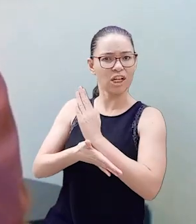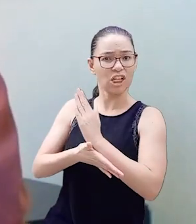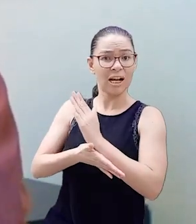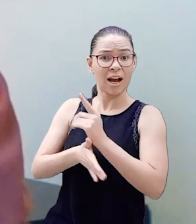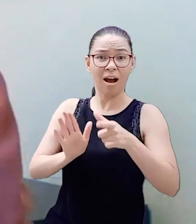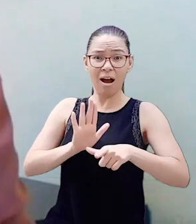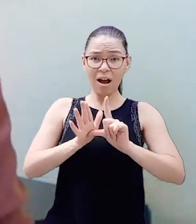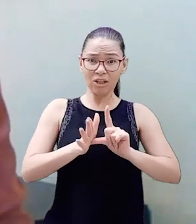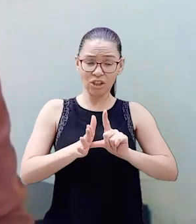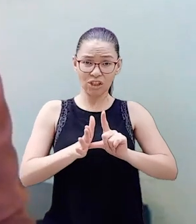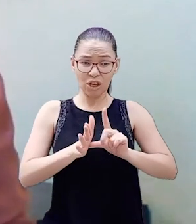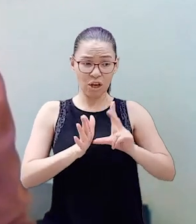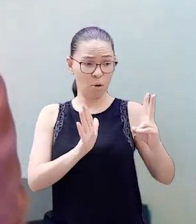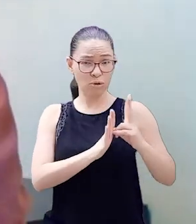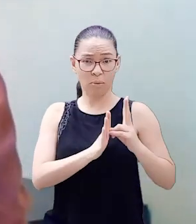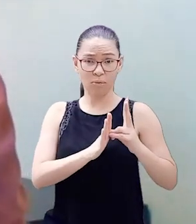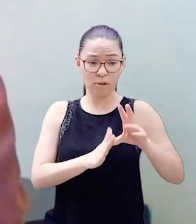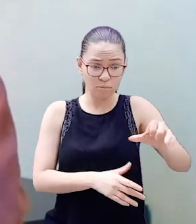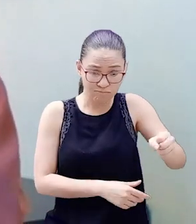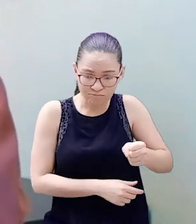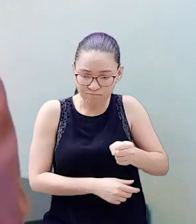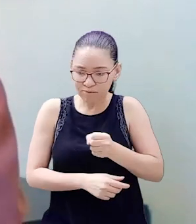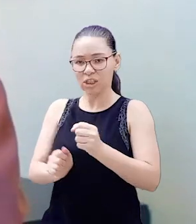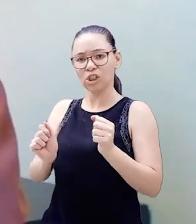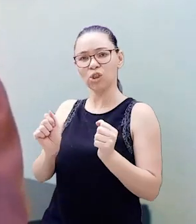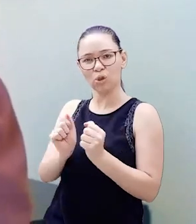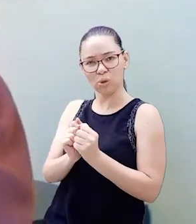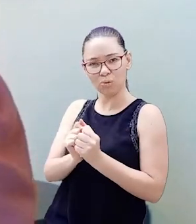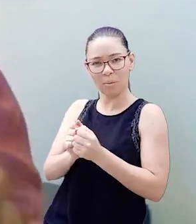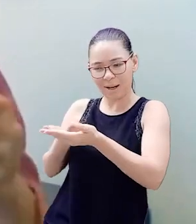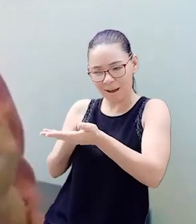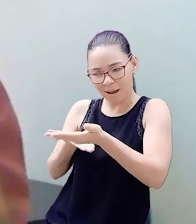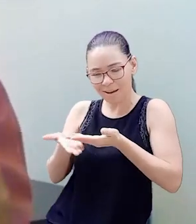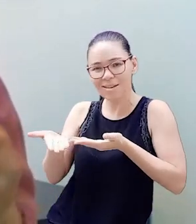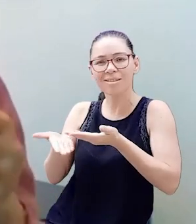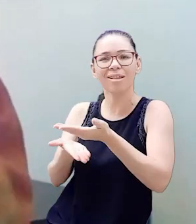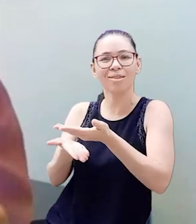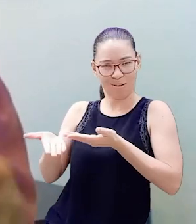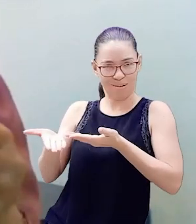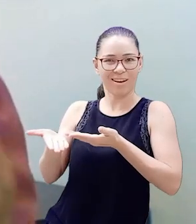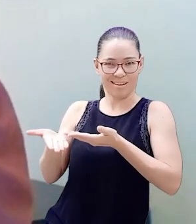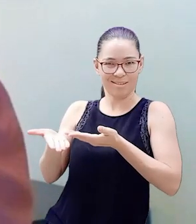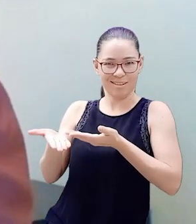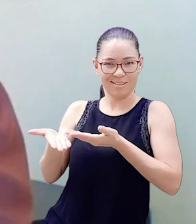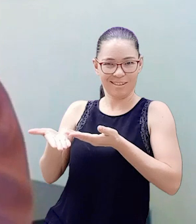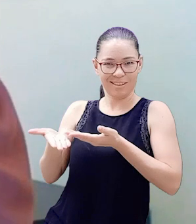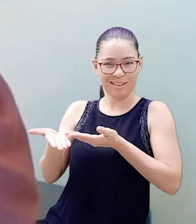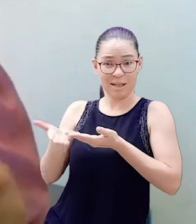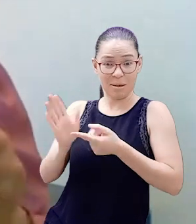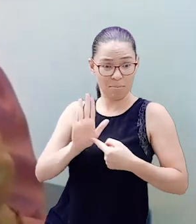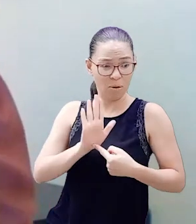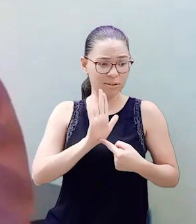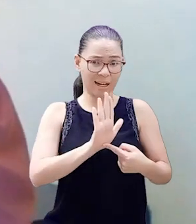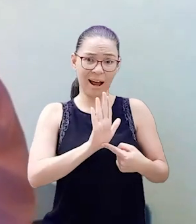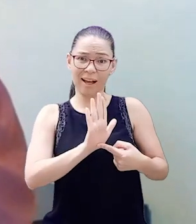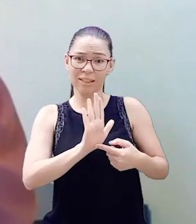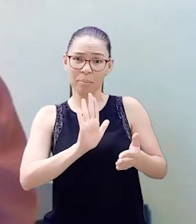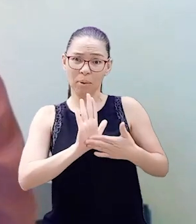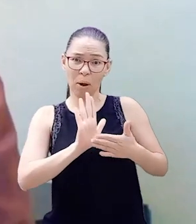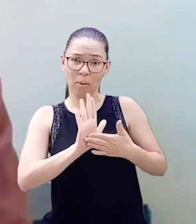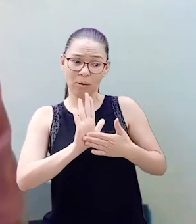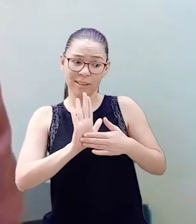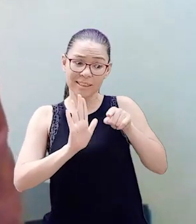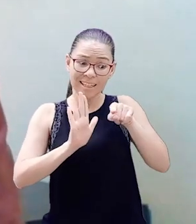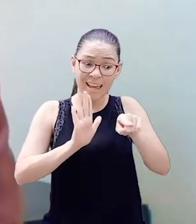União, por meio da Fundação Nacional do Índio, demarcar as terras indígenas, proteger